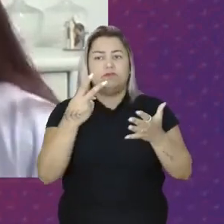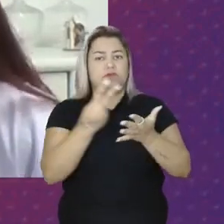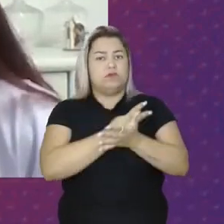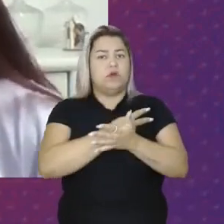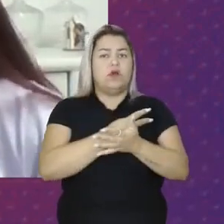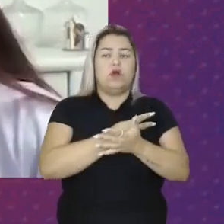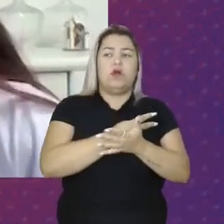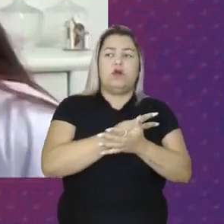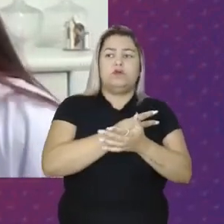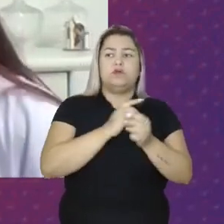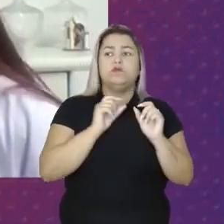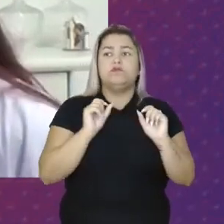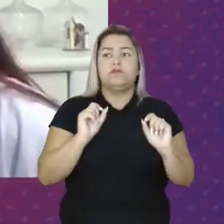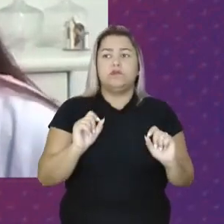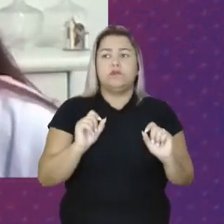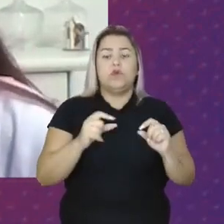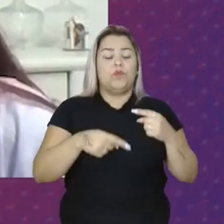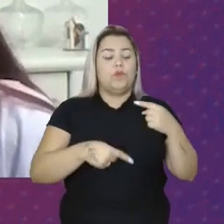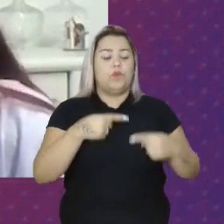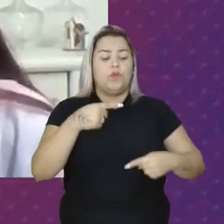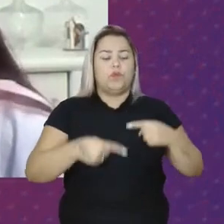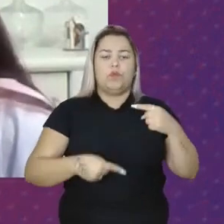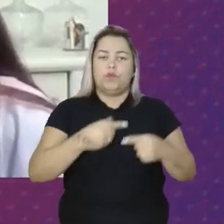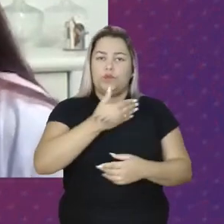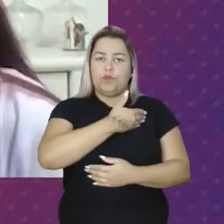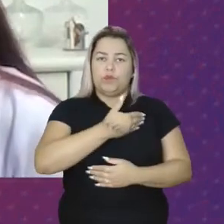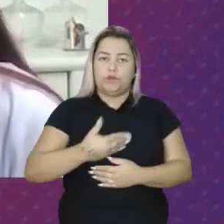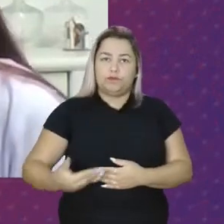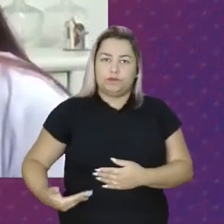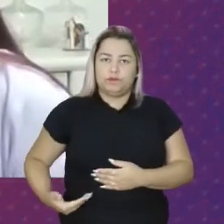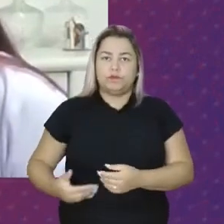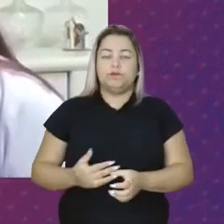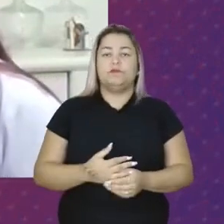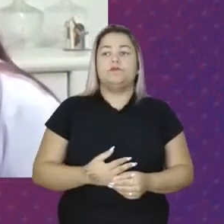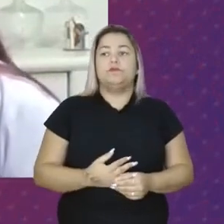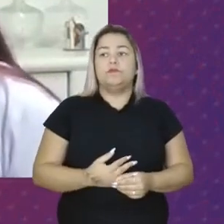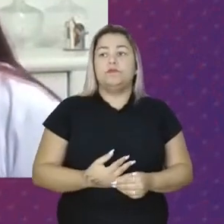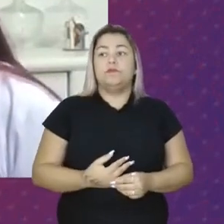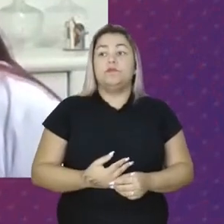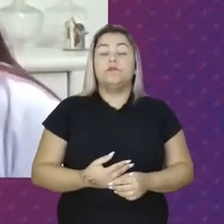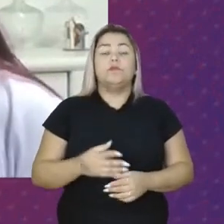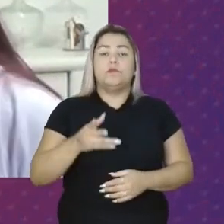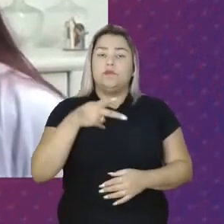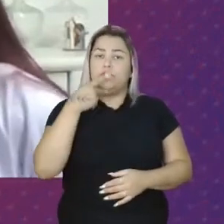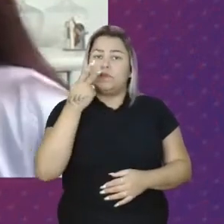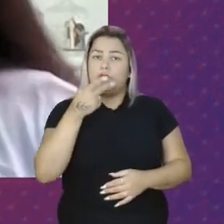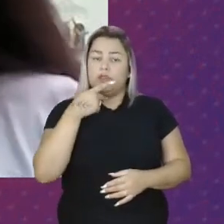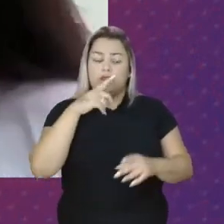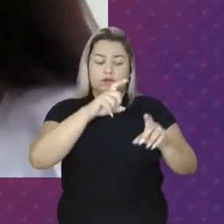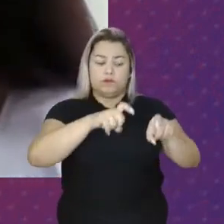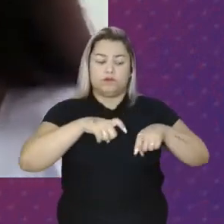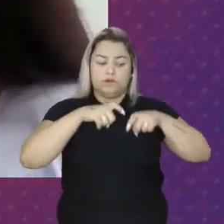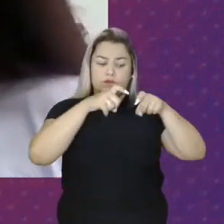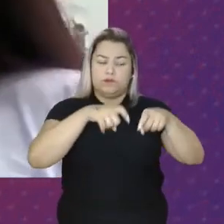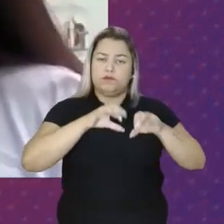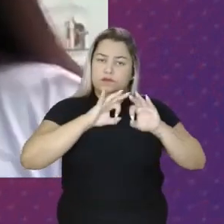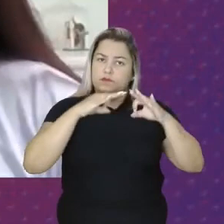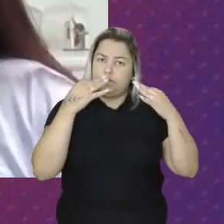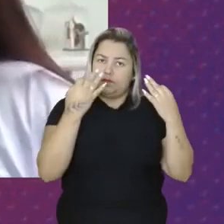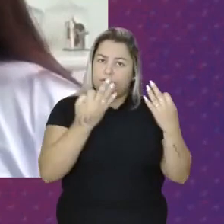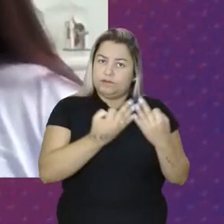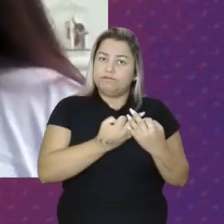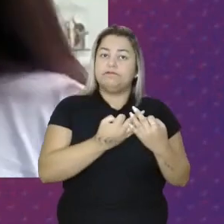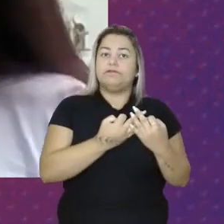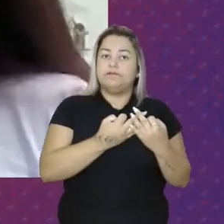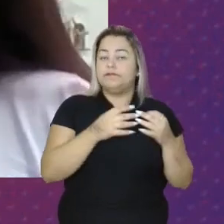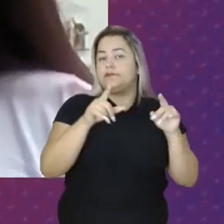outras lutas Por políticas públicas E por condições de vida Como nós estamos Falando de agricultoras Familiares A